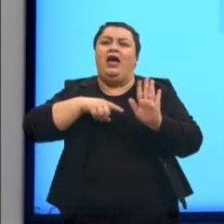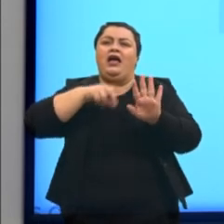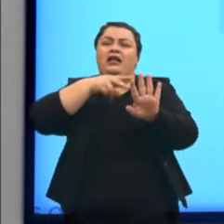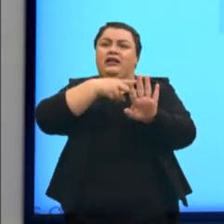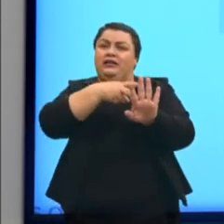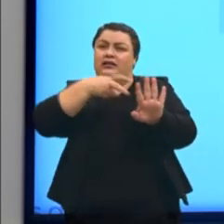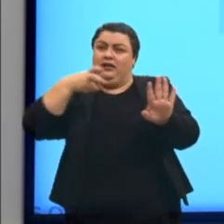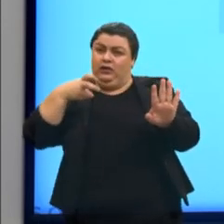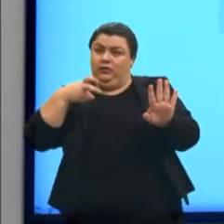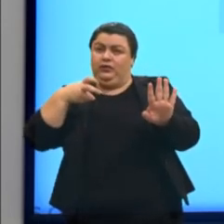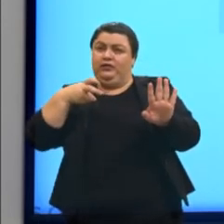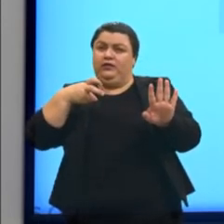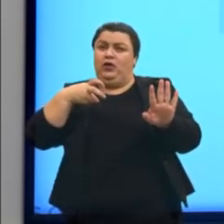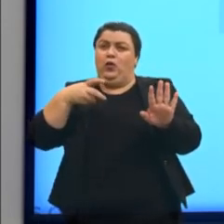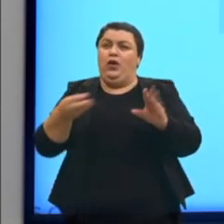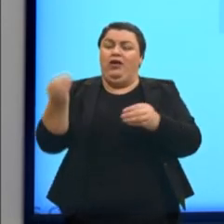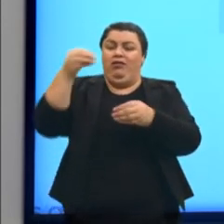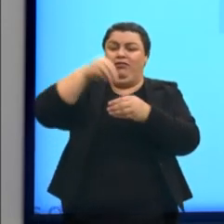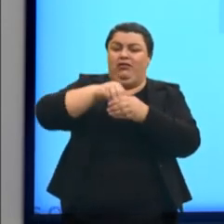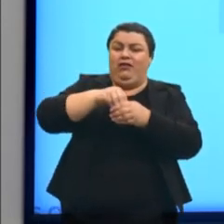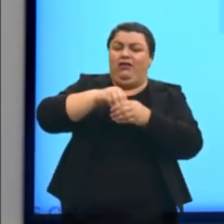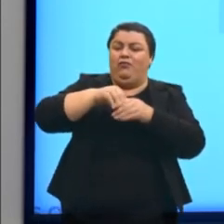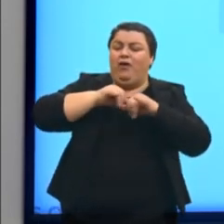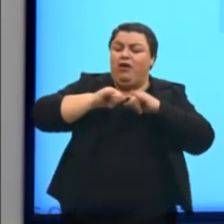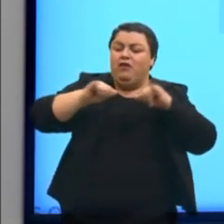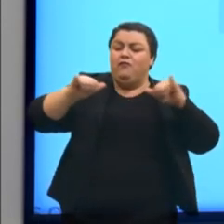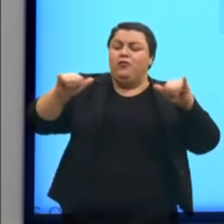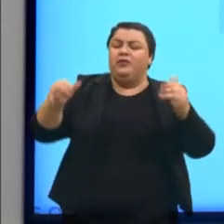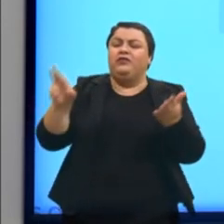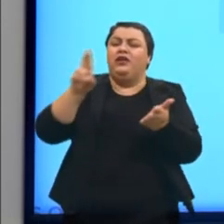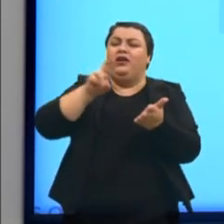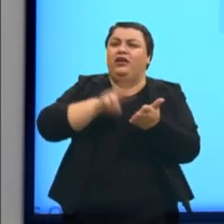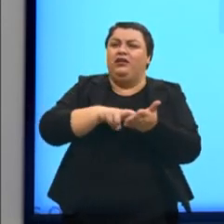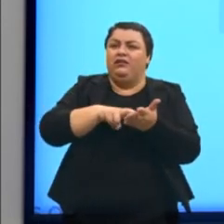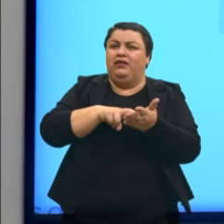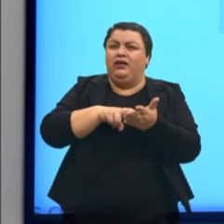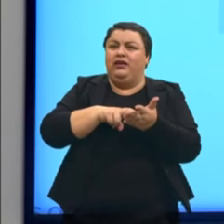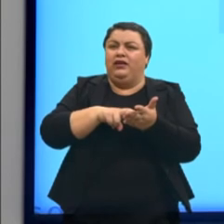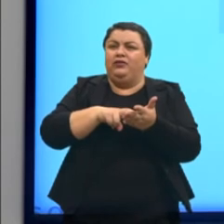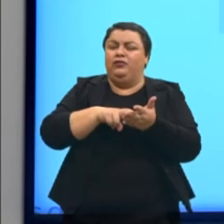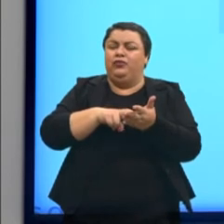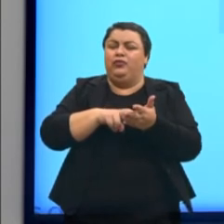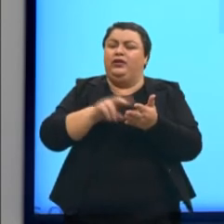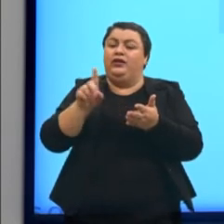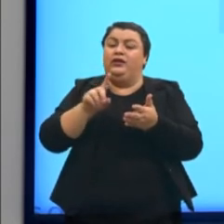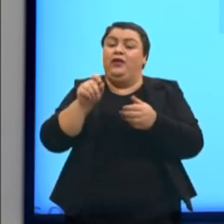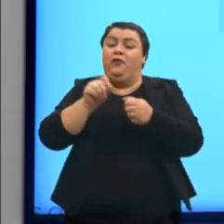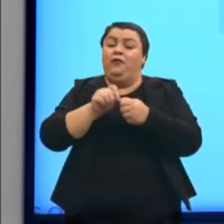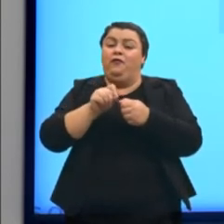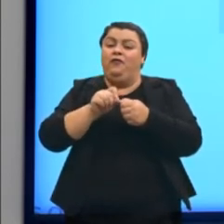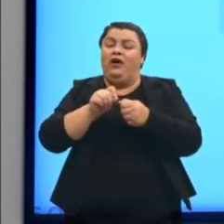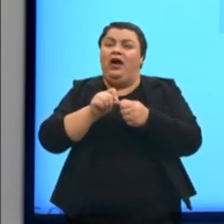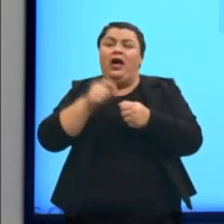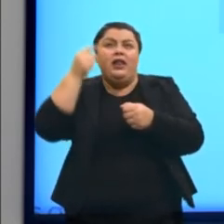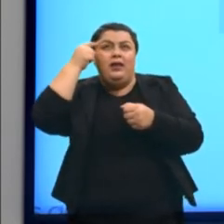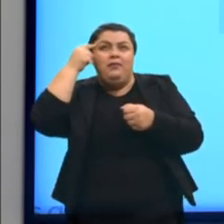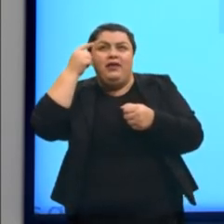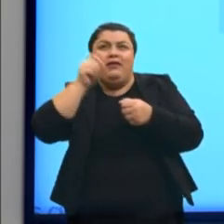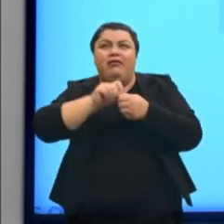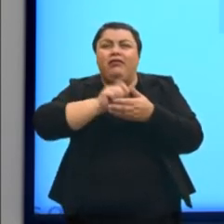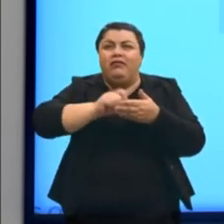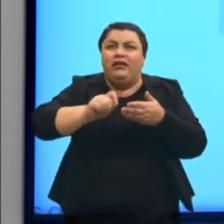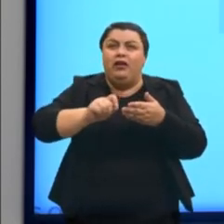ela traz uma informação sobre a realidade em vez de recriar uma realidade e ela vai ter uma